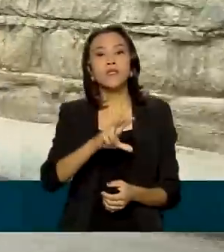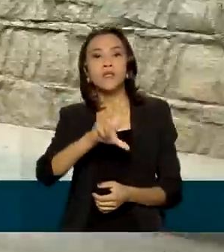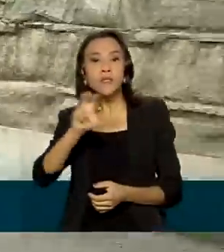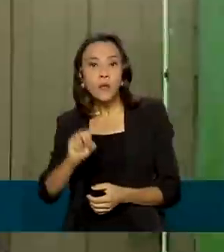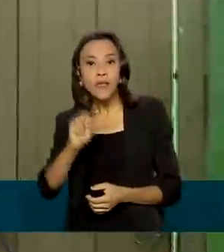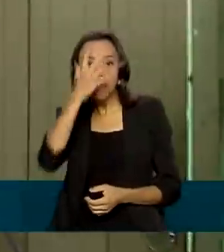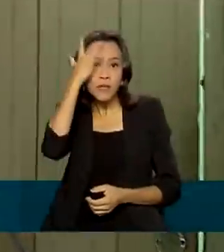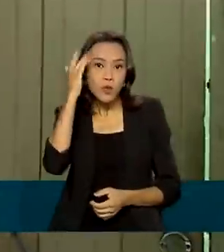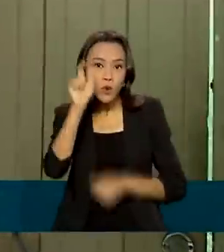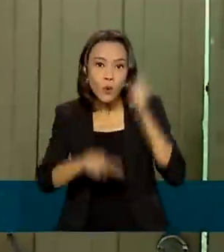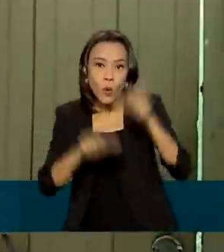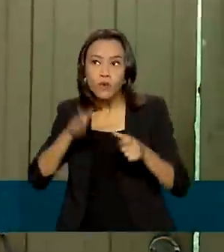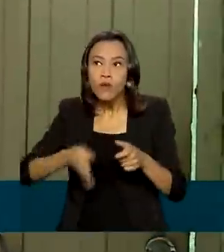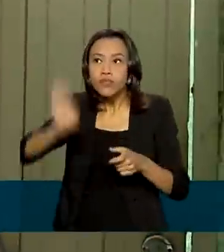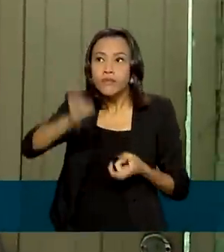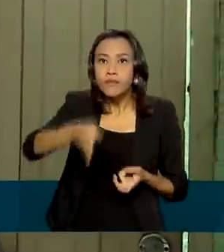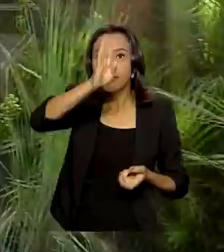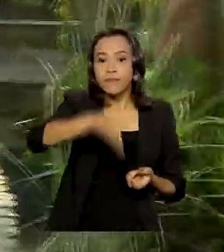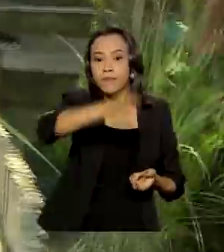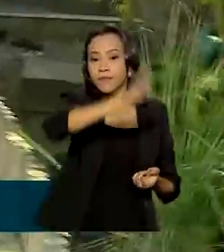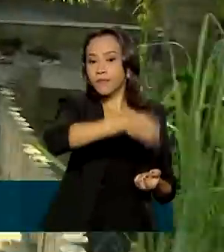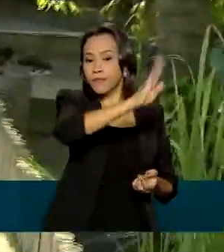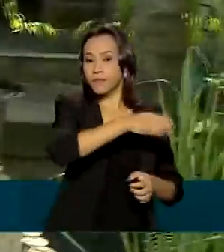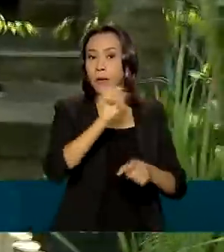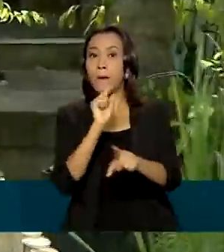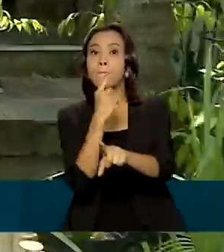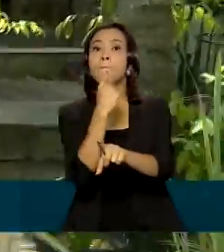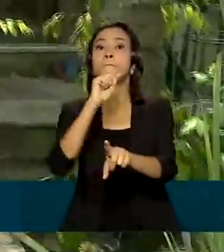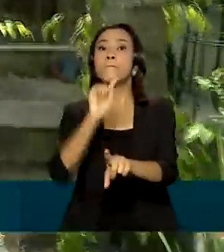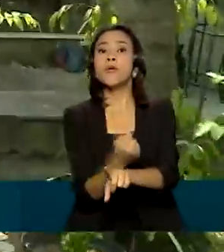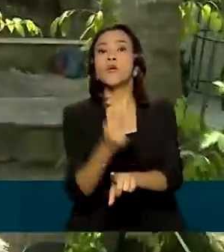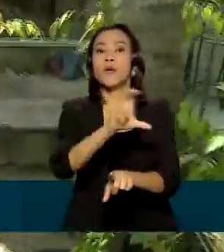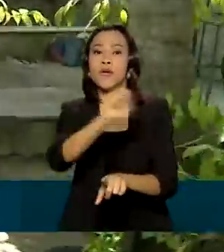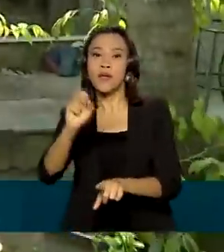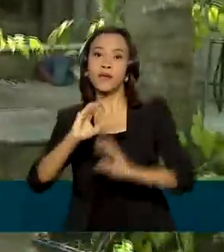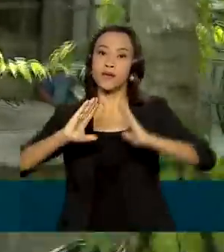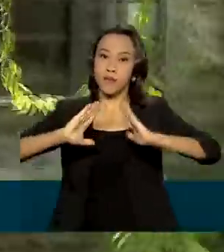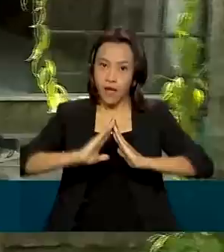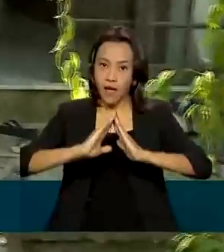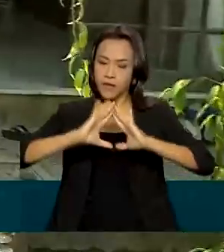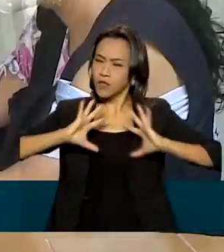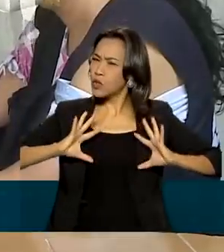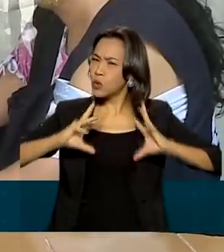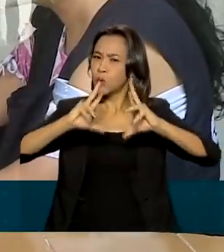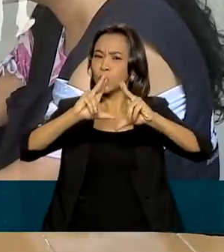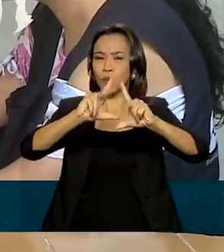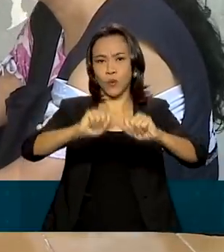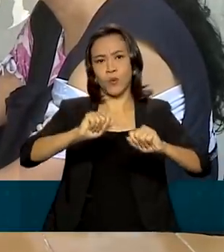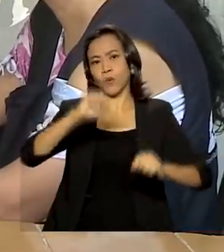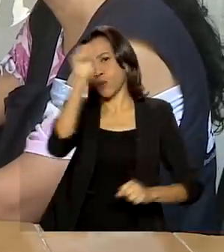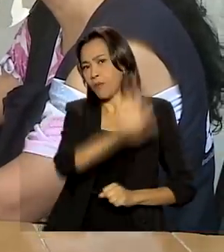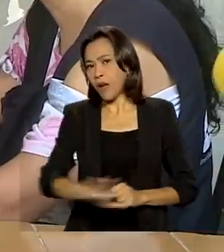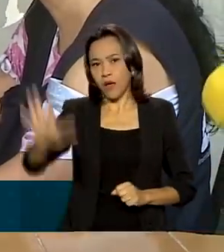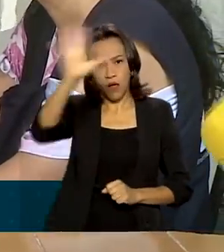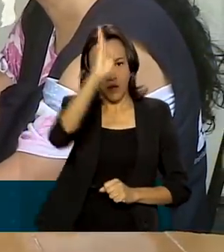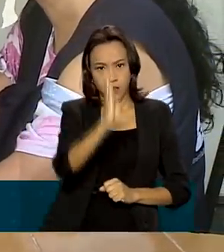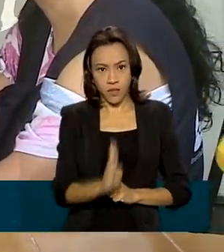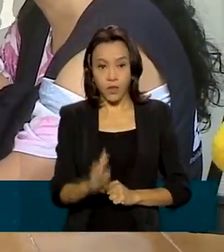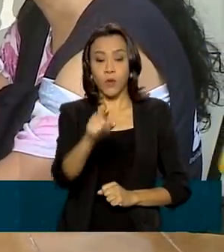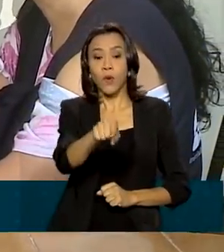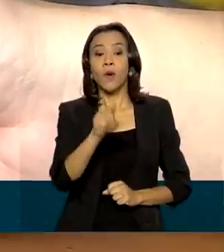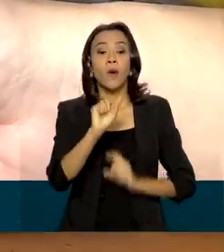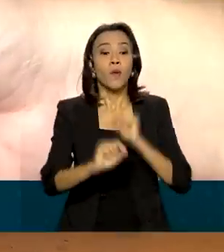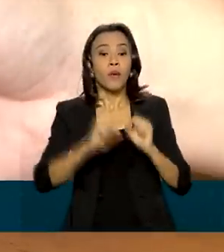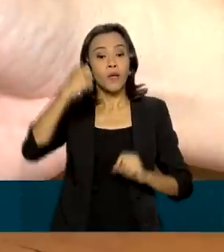começam a visitar cerca de 1.500 residências em todo o país para concluir a segunda etapa dos testes